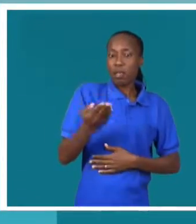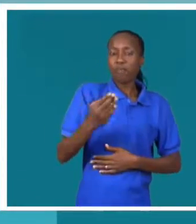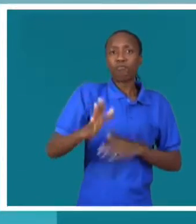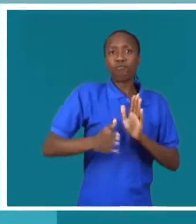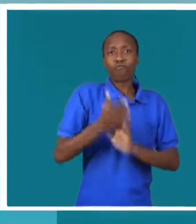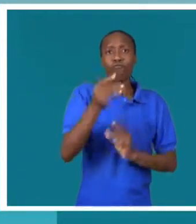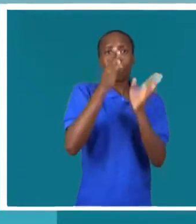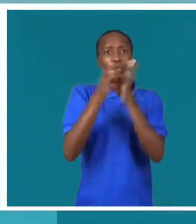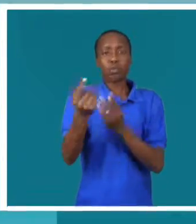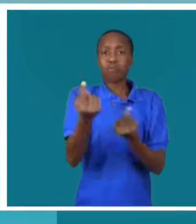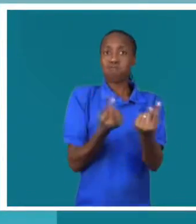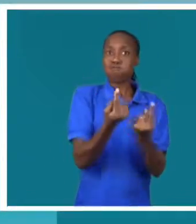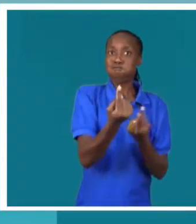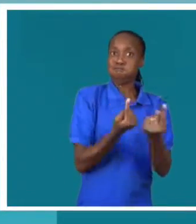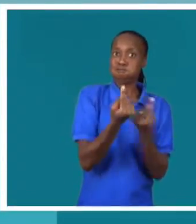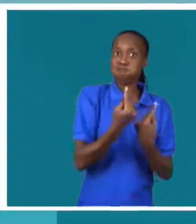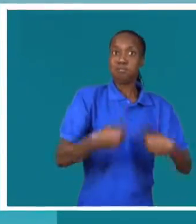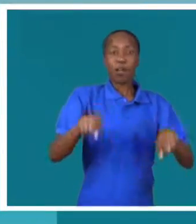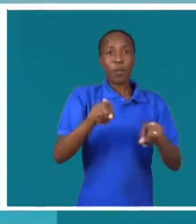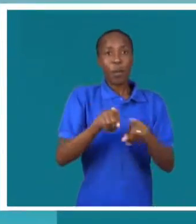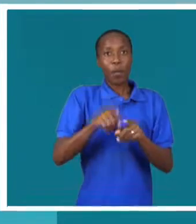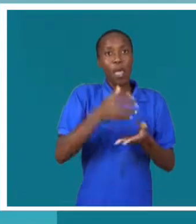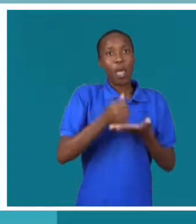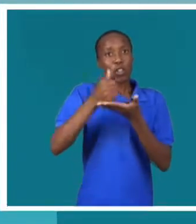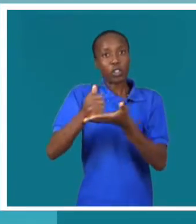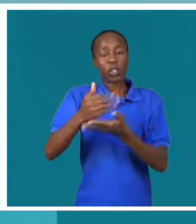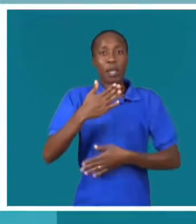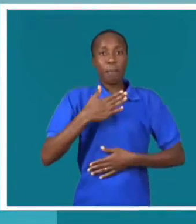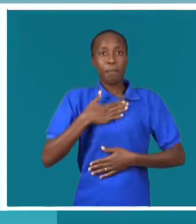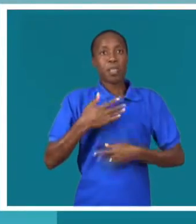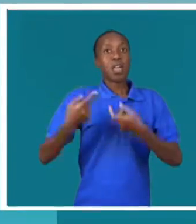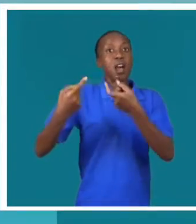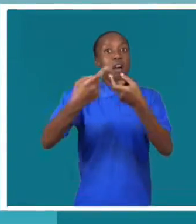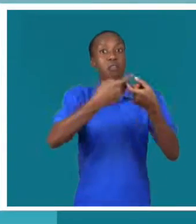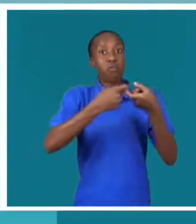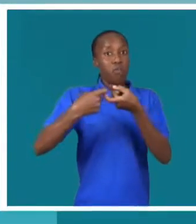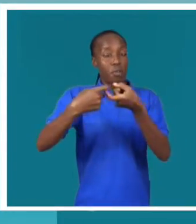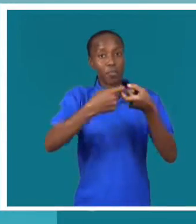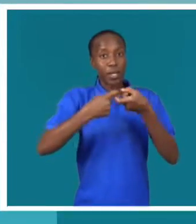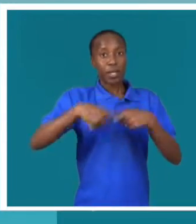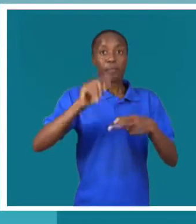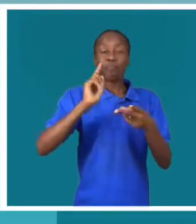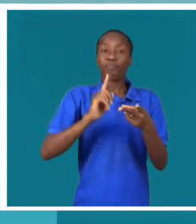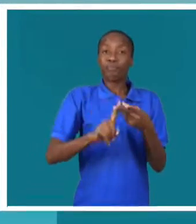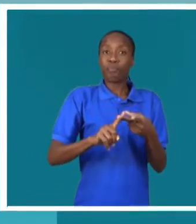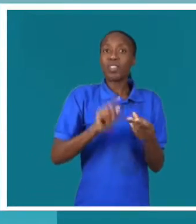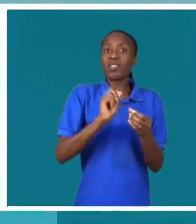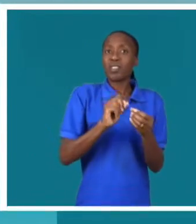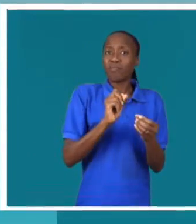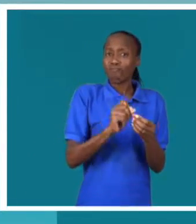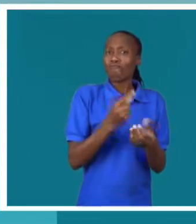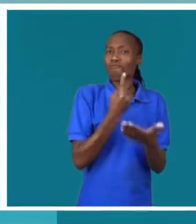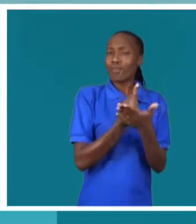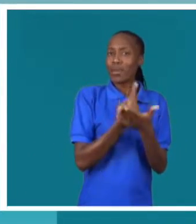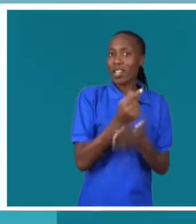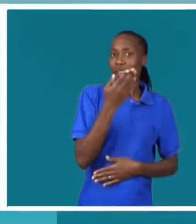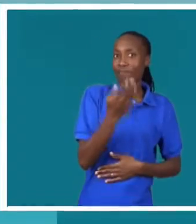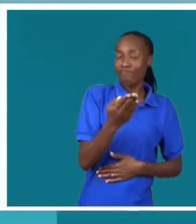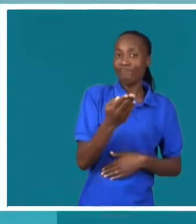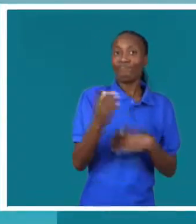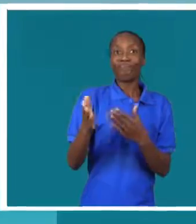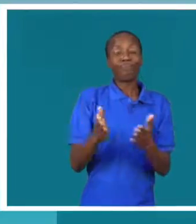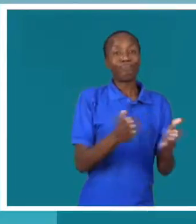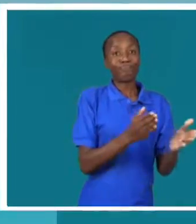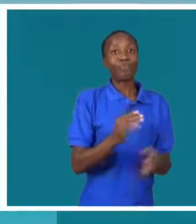Estou tendo muitos clientes. Consigo também sustentar a minha família e é uma coisa muito importante.